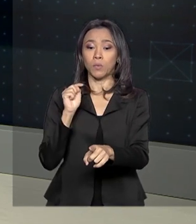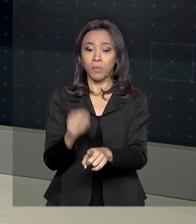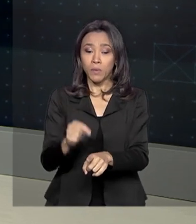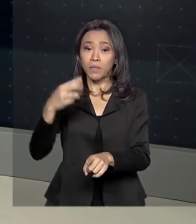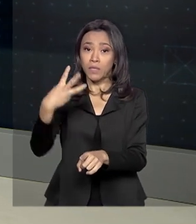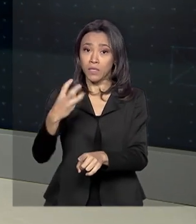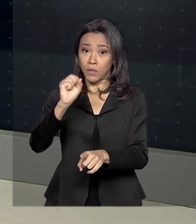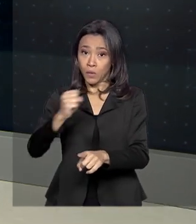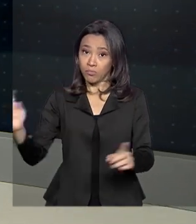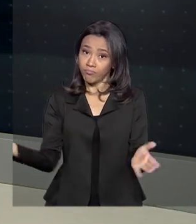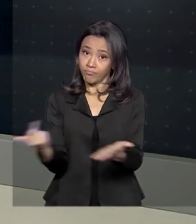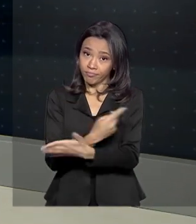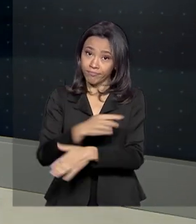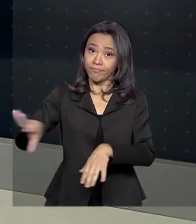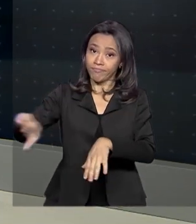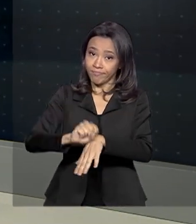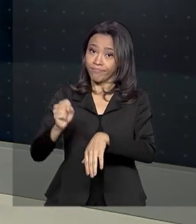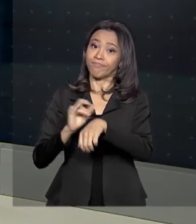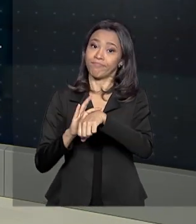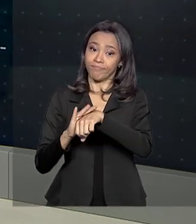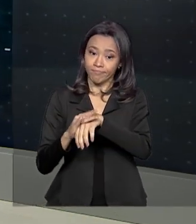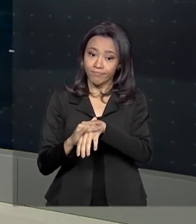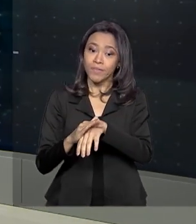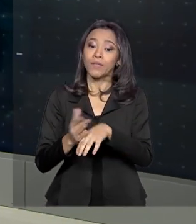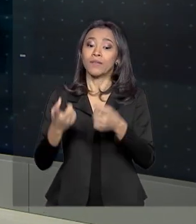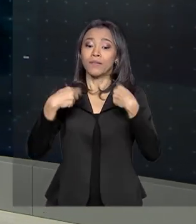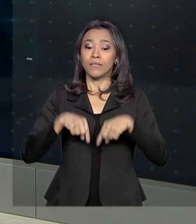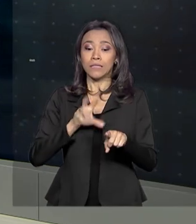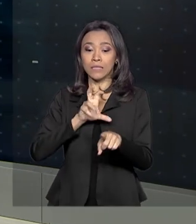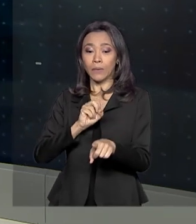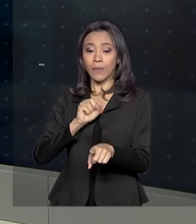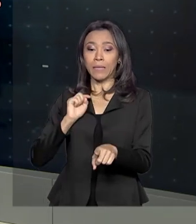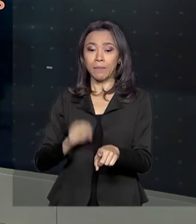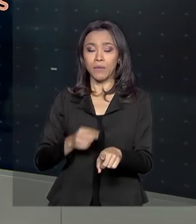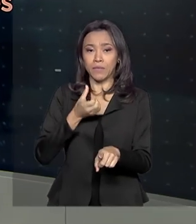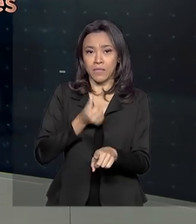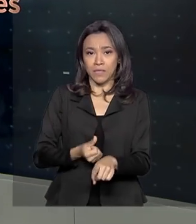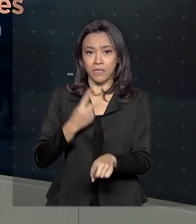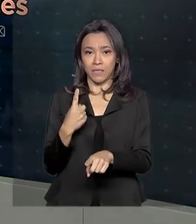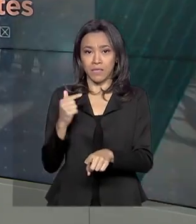casos da Covid-19 no Brasil, com 50.617 mortes.